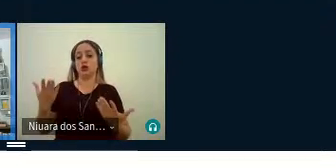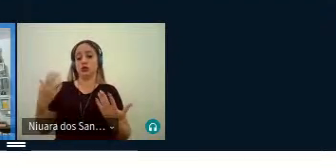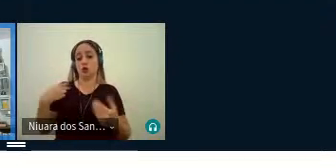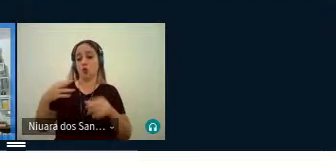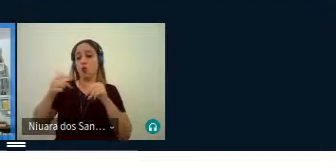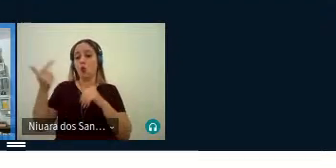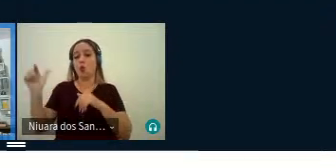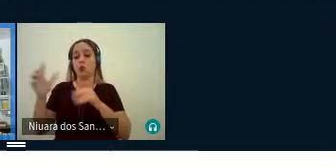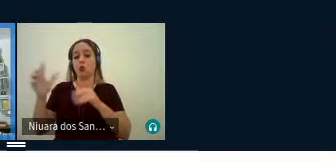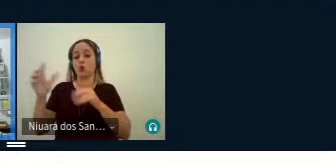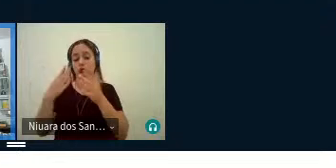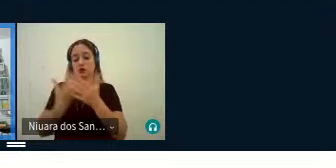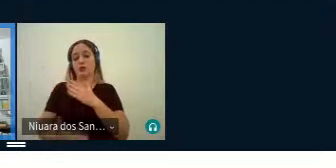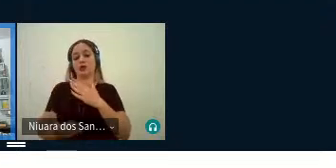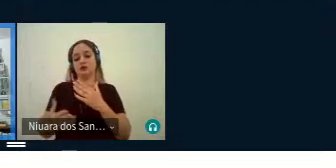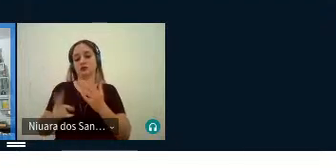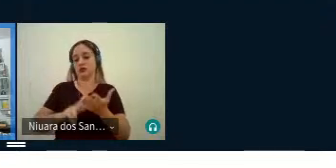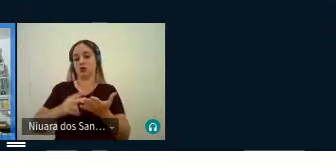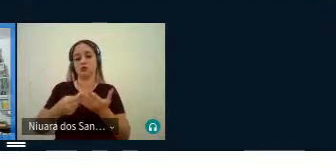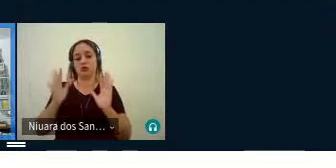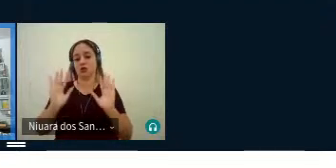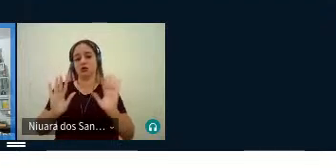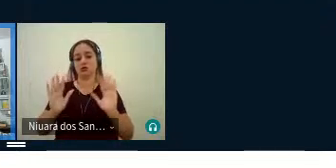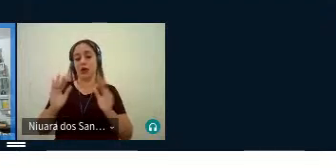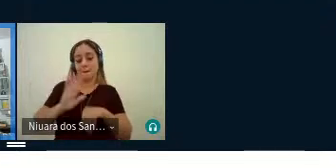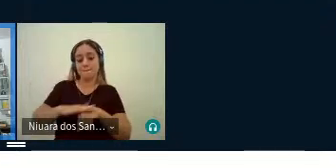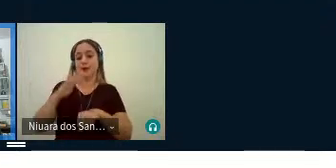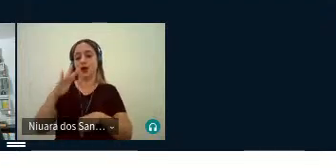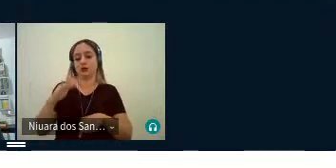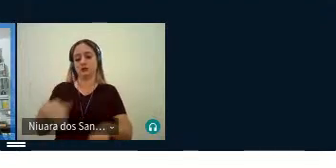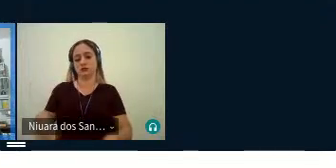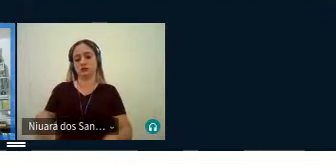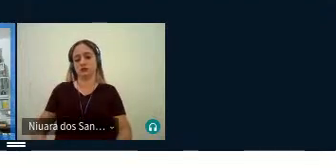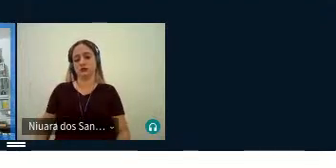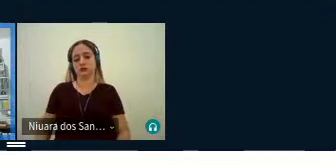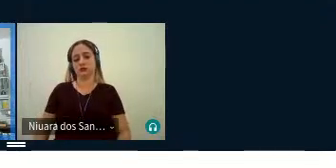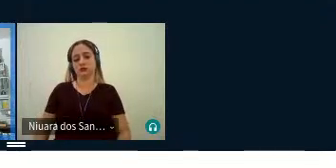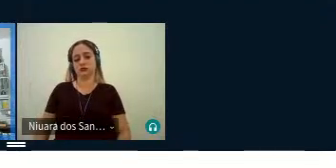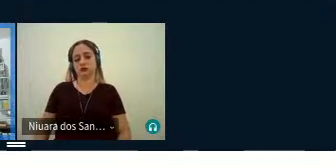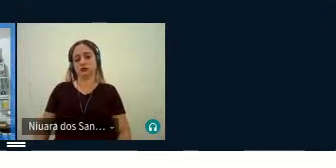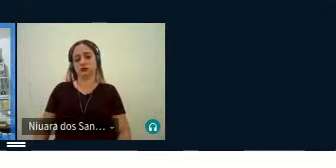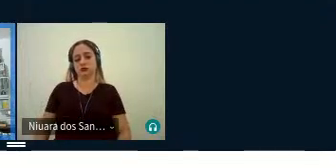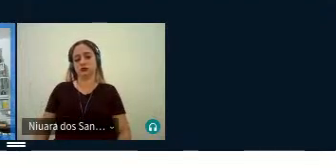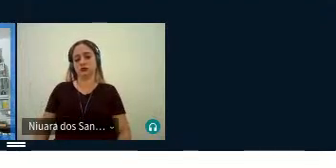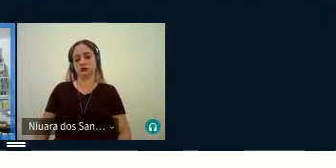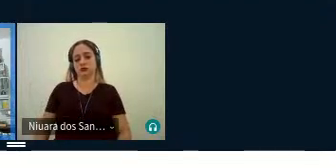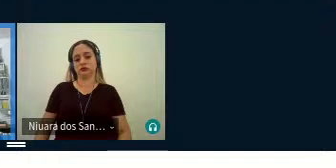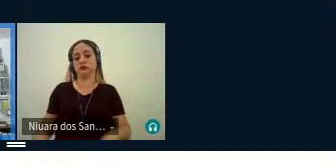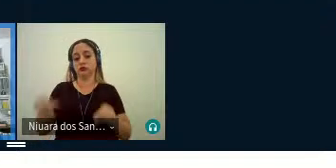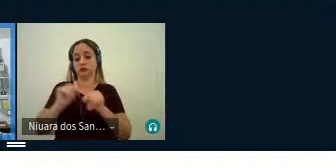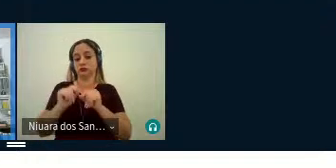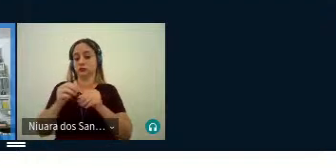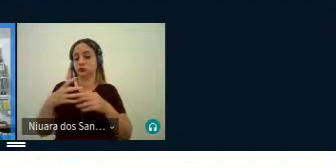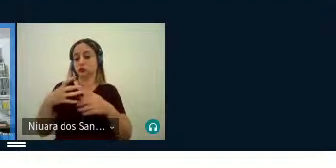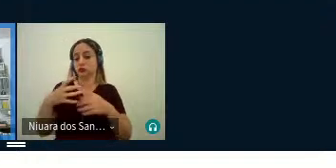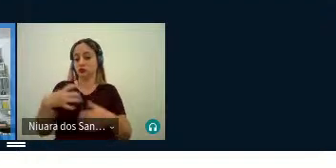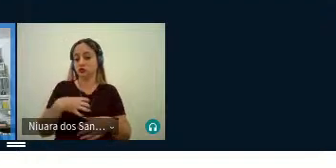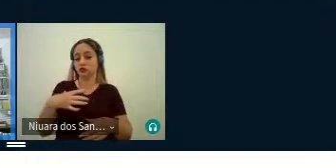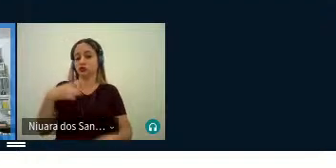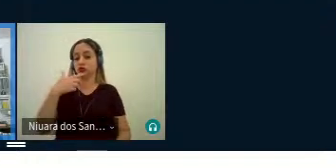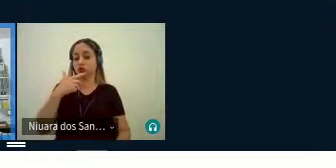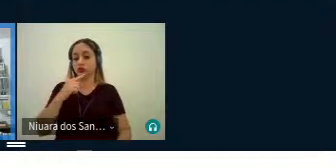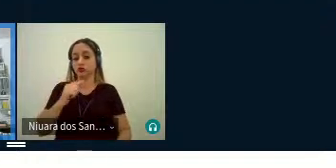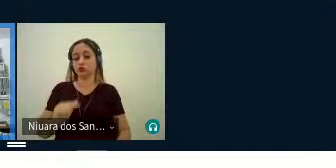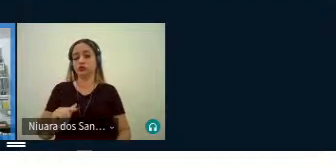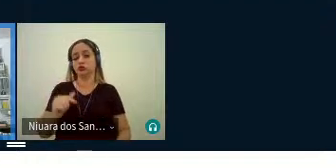e tradução não é isso, é mais do que isso, conformando, ou segundo os modos linguísticos, a gerativa